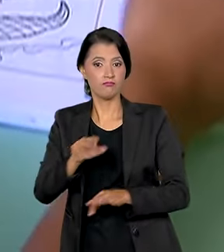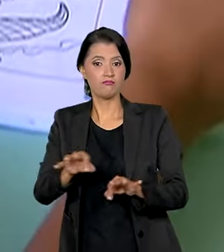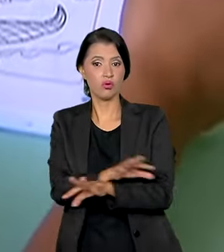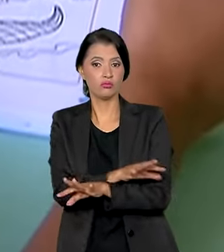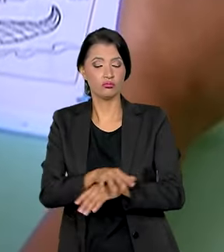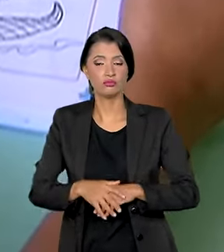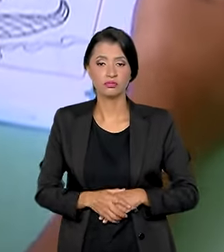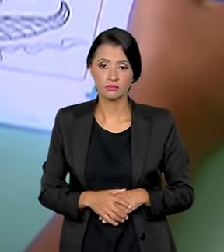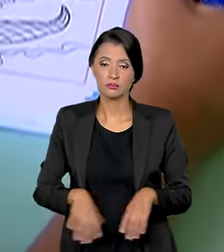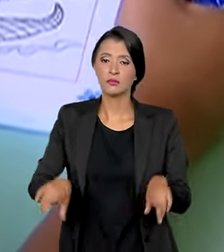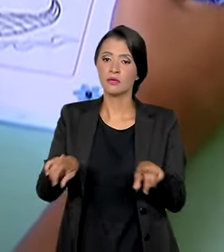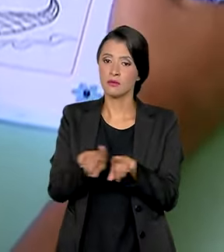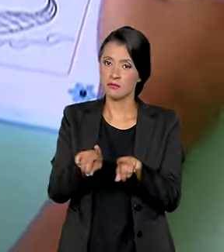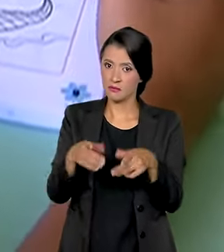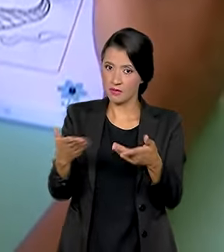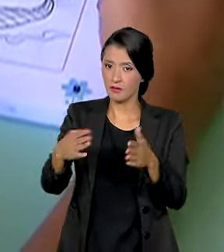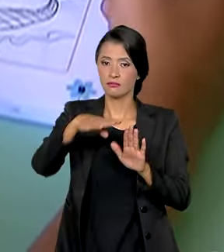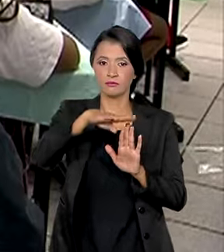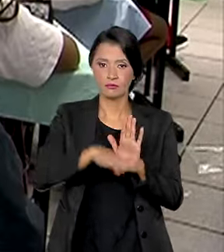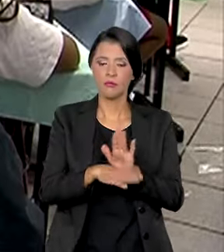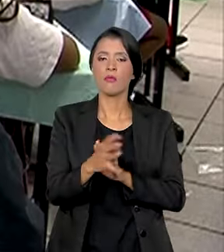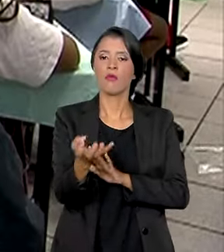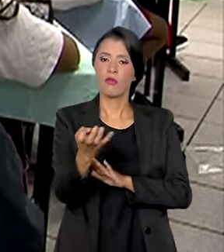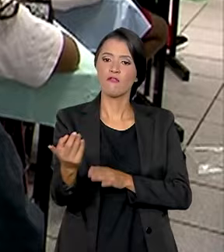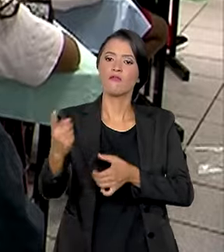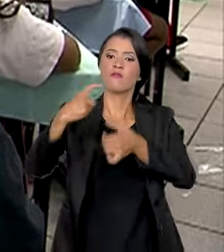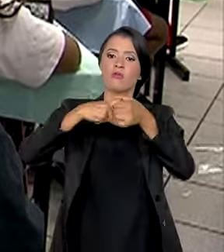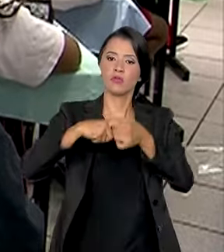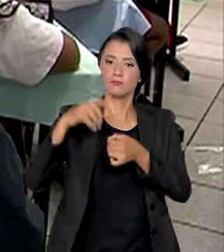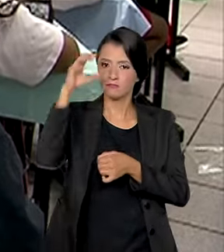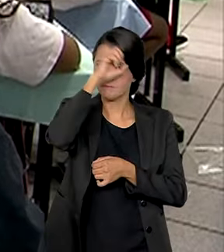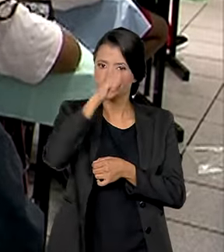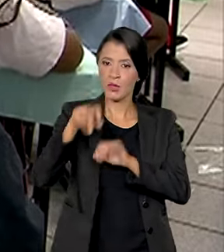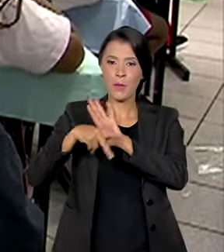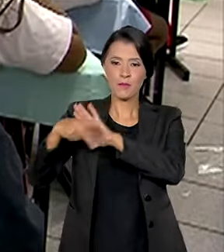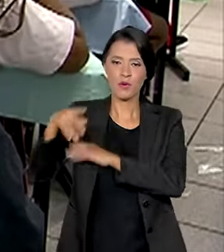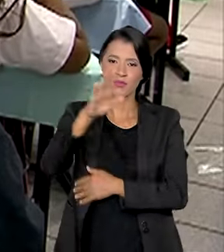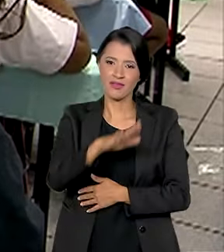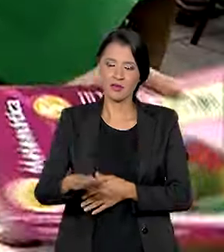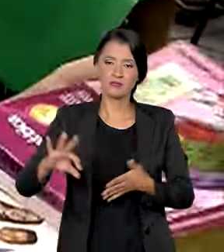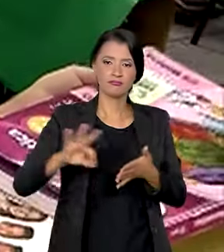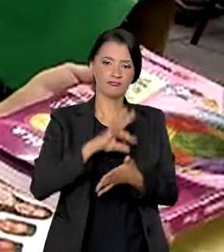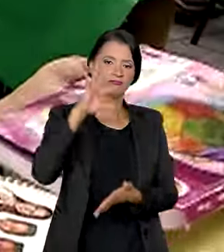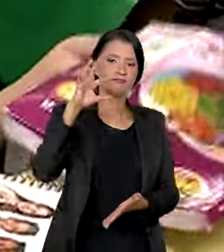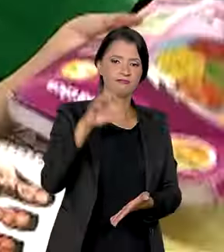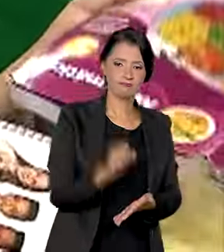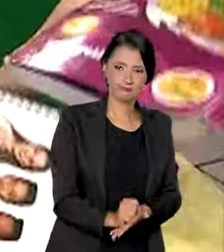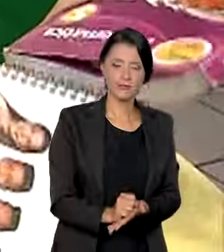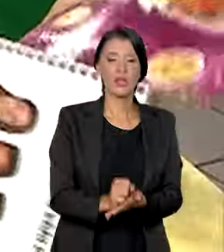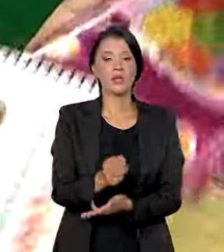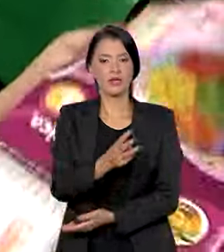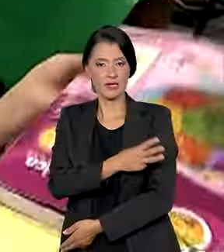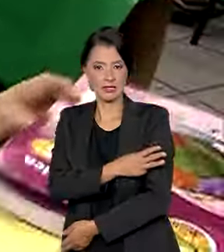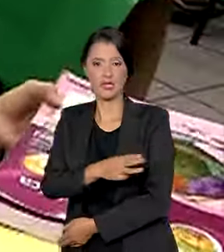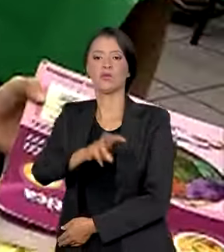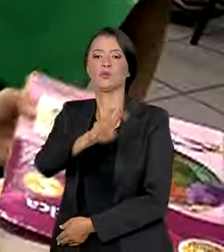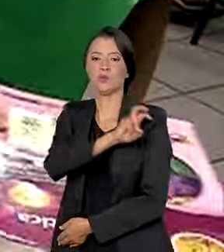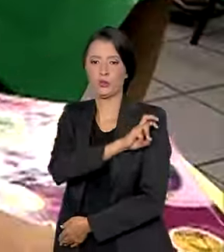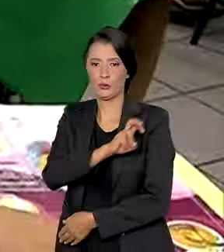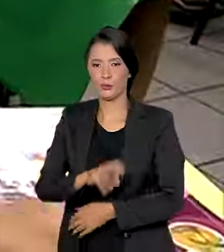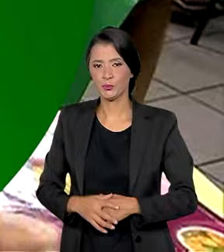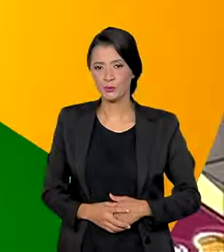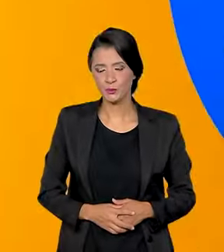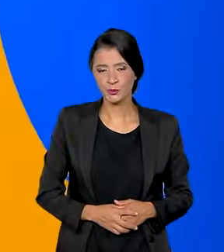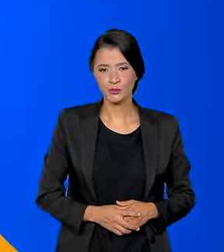ensino fundamental. Além disso, o programa quer recuperar o aprendizado das crianças matriculadas no terceiro